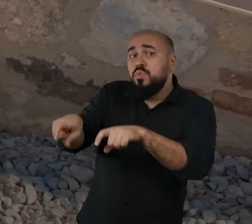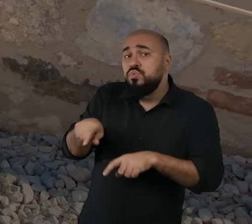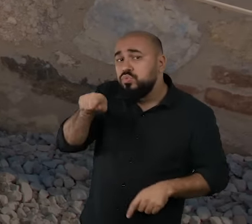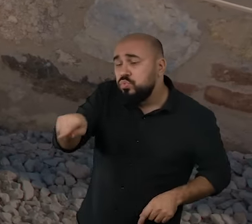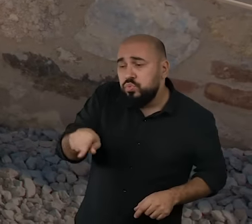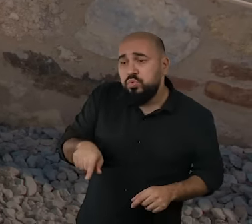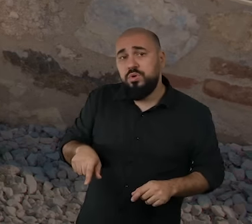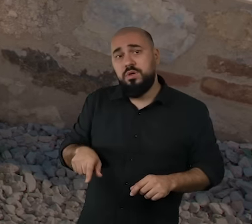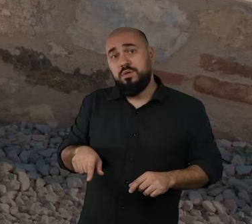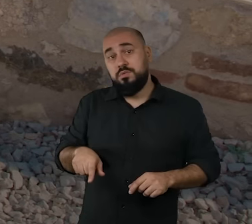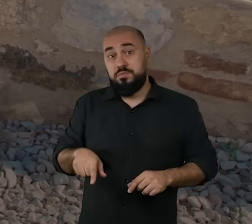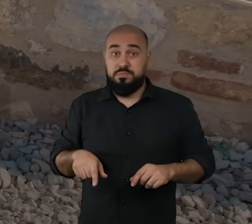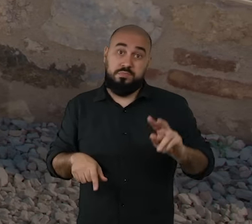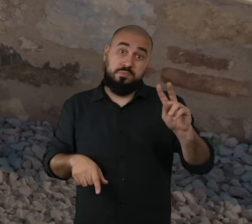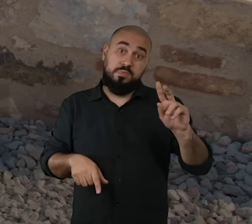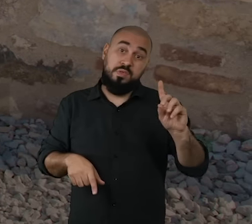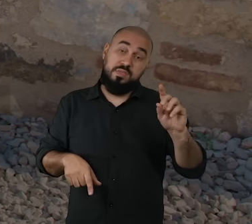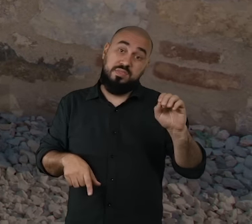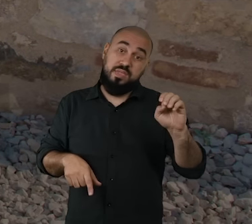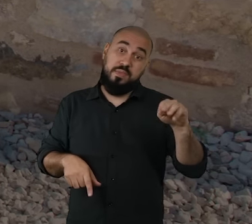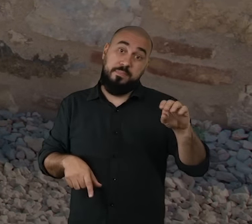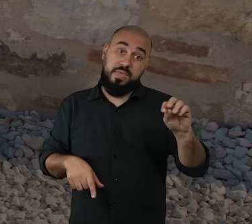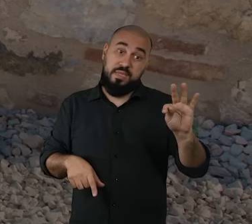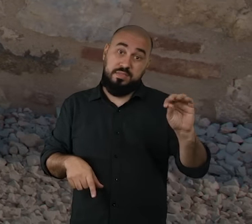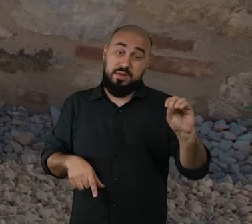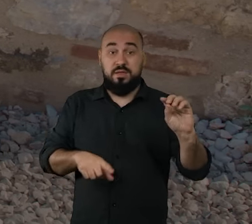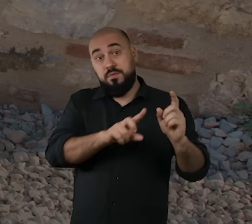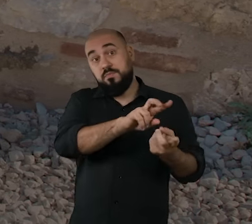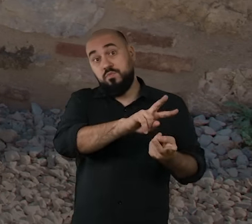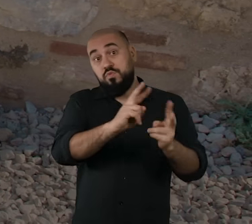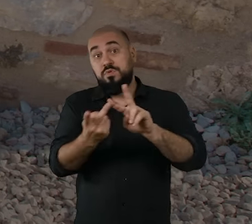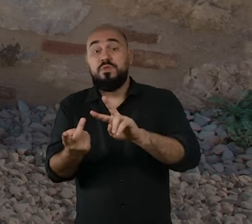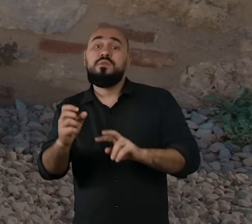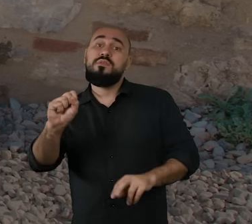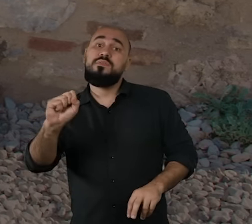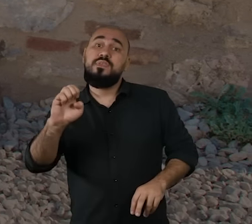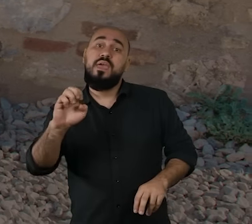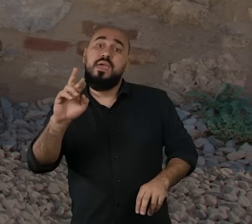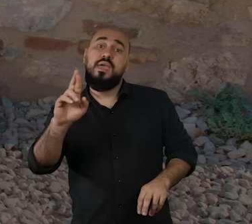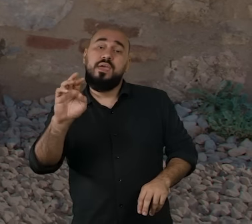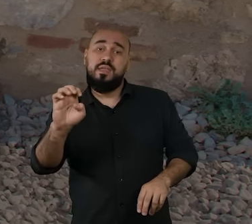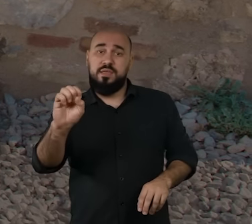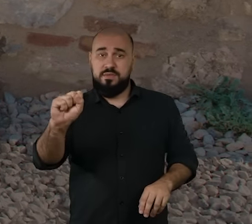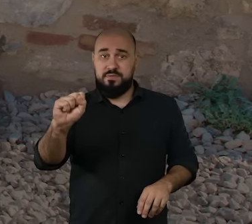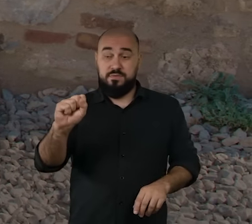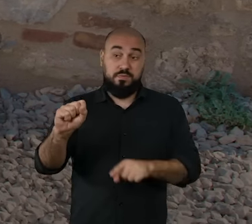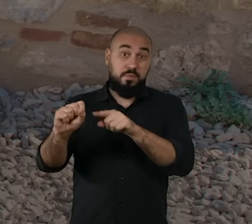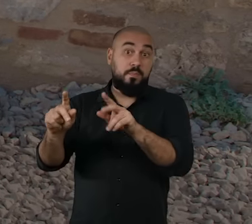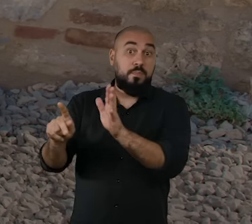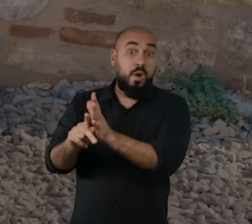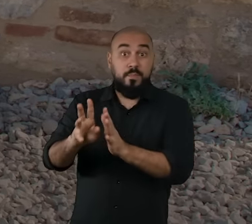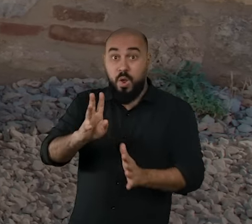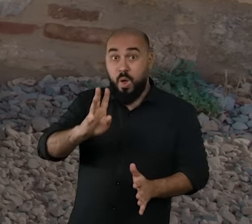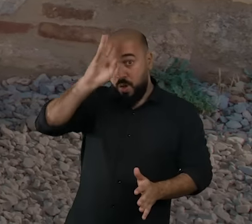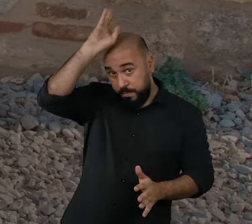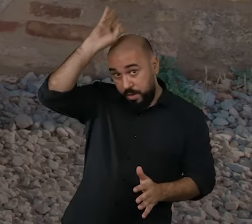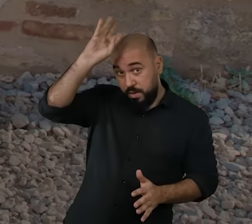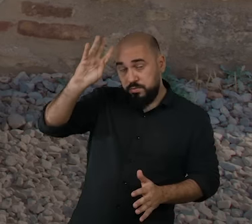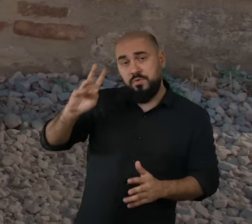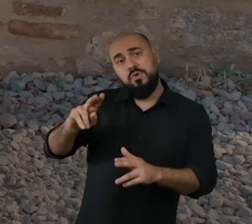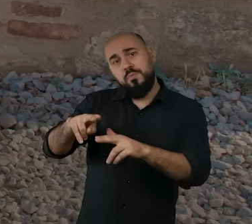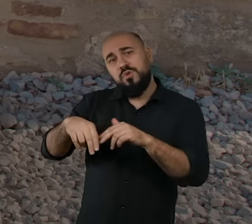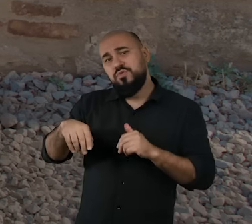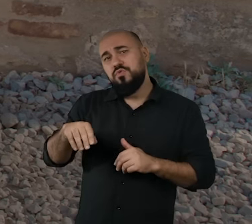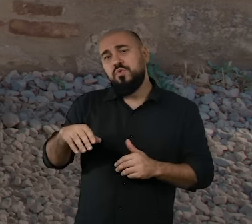a esses deuses. A Deméter se chamará na literatura romana Ceres, a deusa dos cereais. Daí que vem o nome da